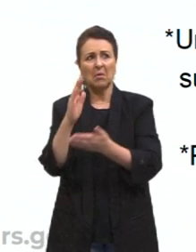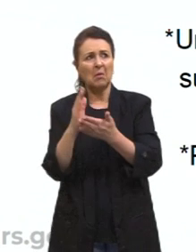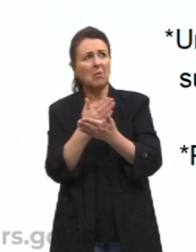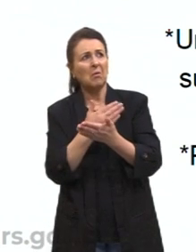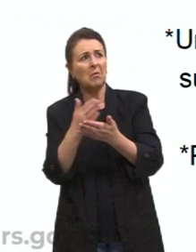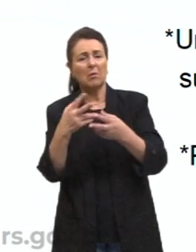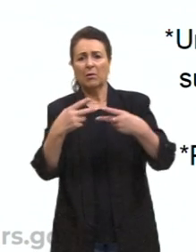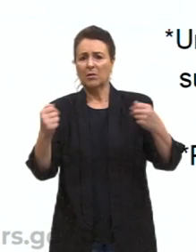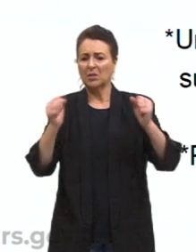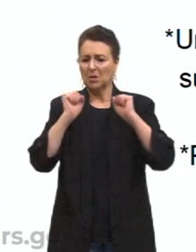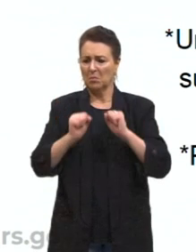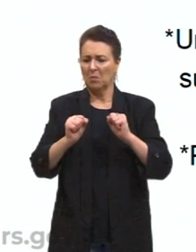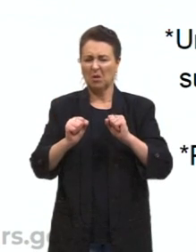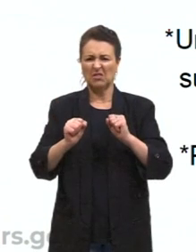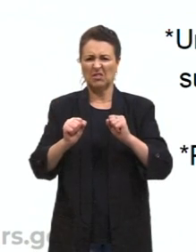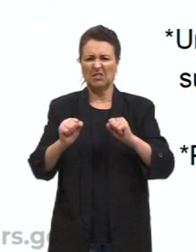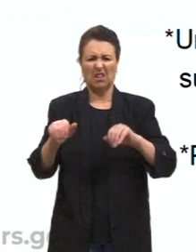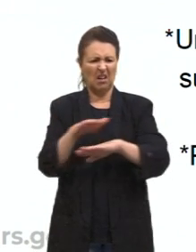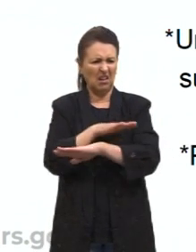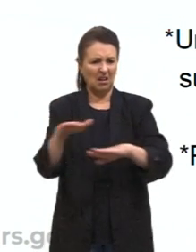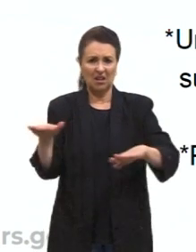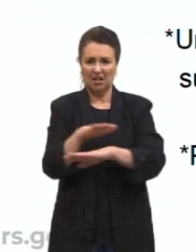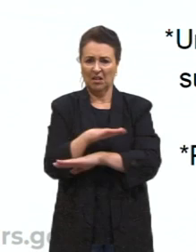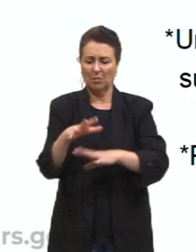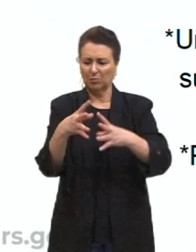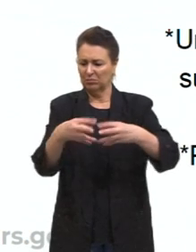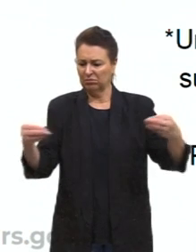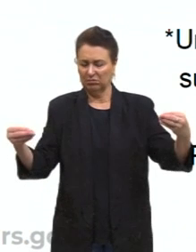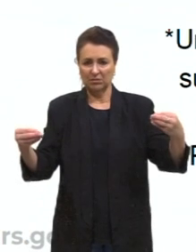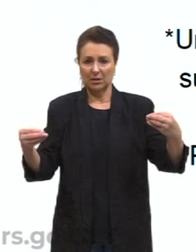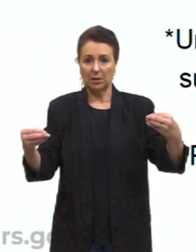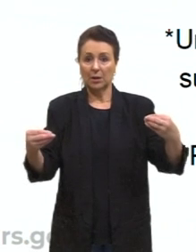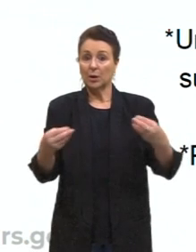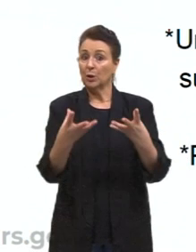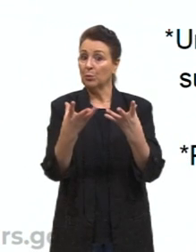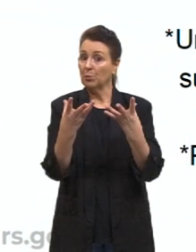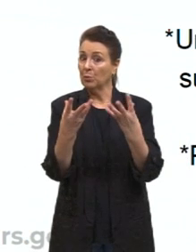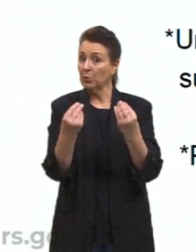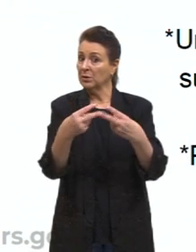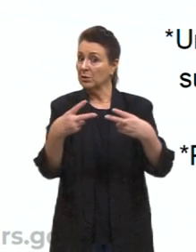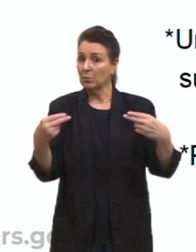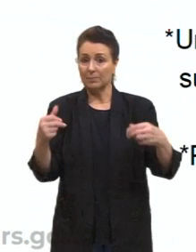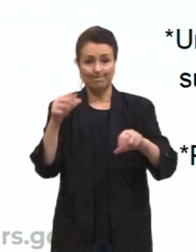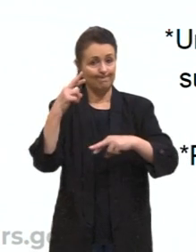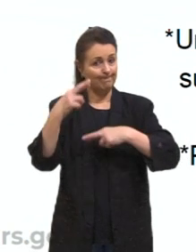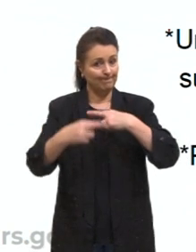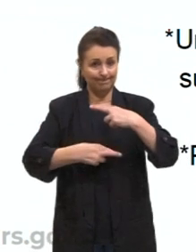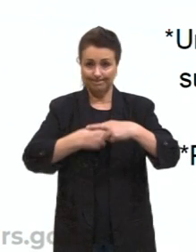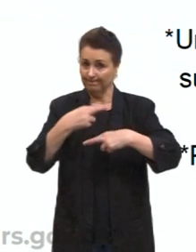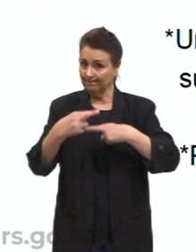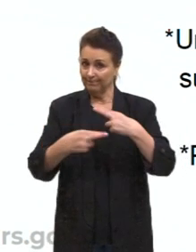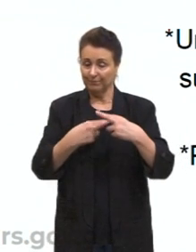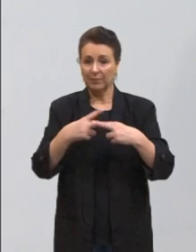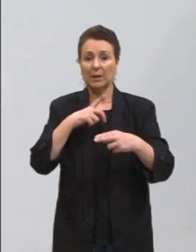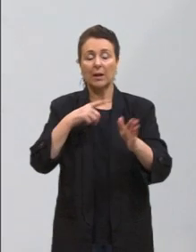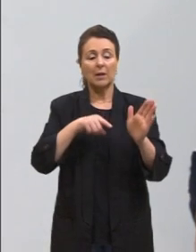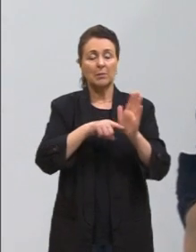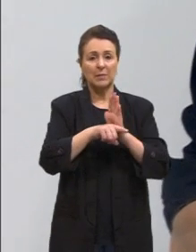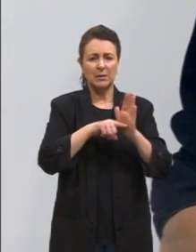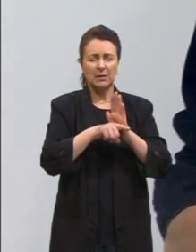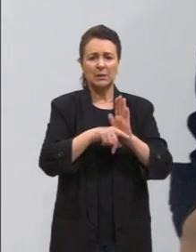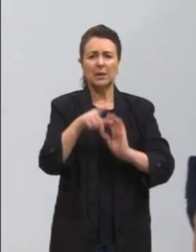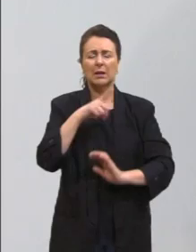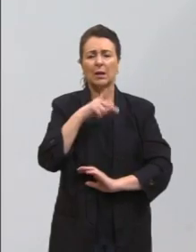E muitos, muitos elementos não são renováveis, né? Existem pesquisas, existe um professor também da